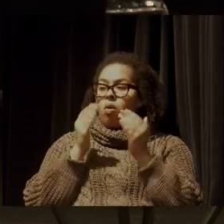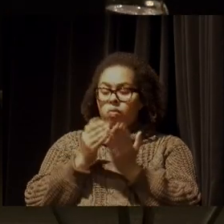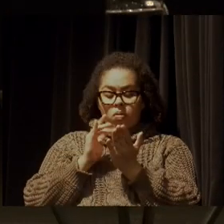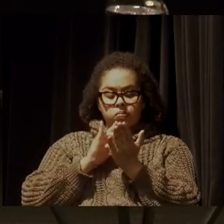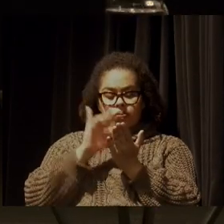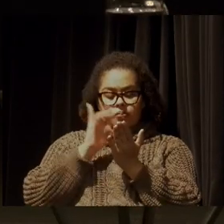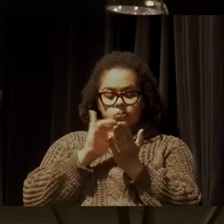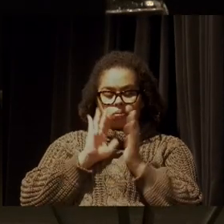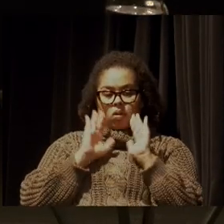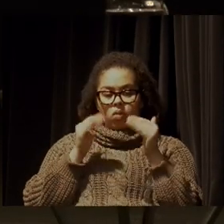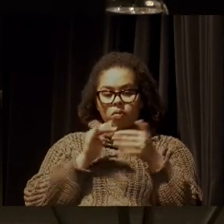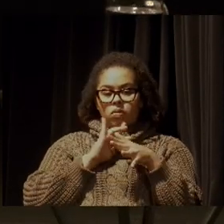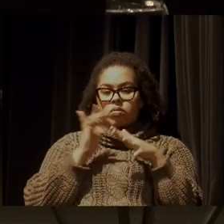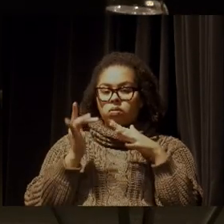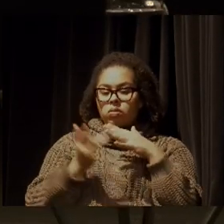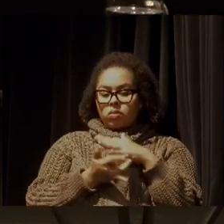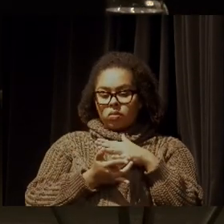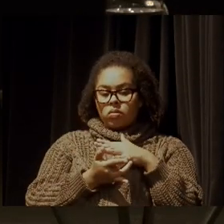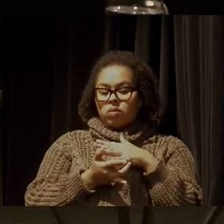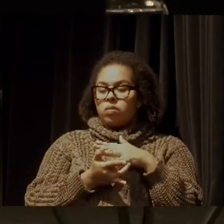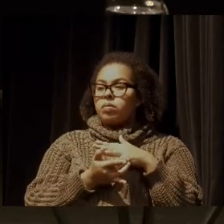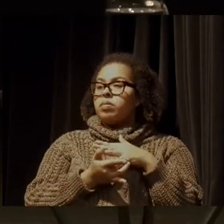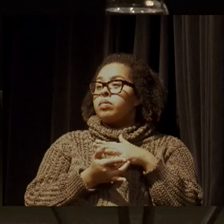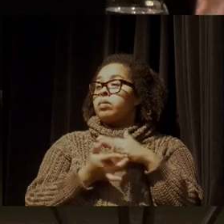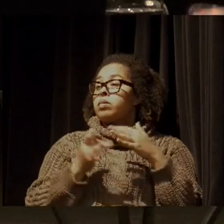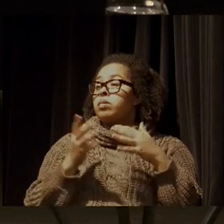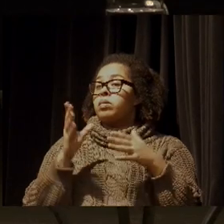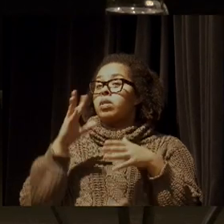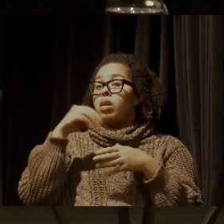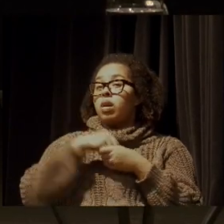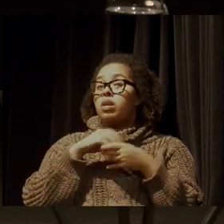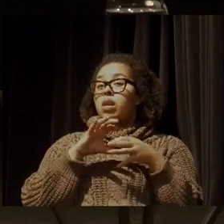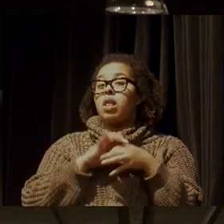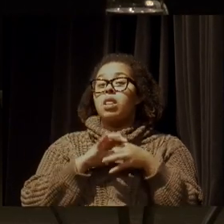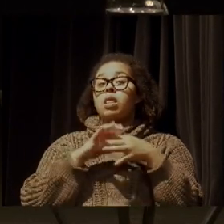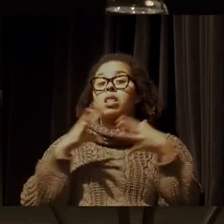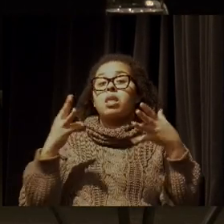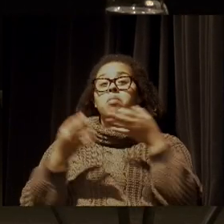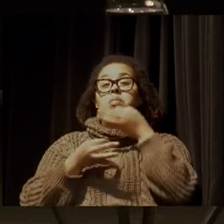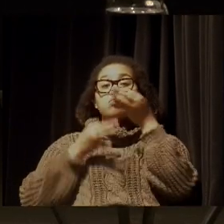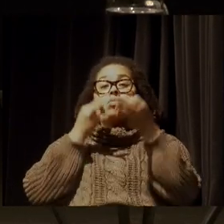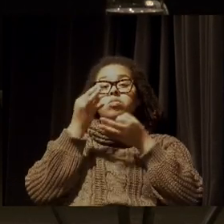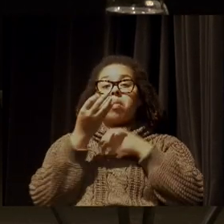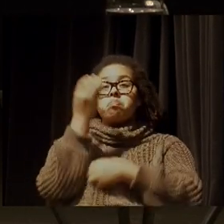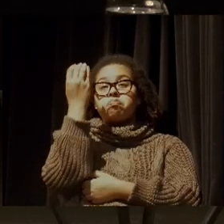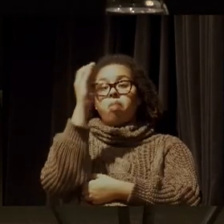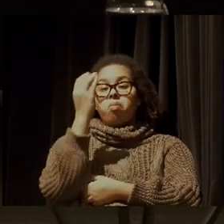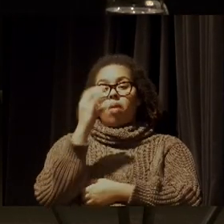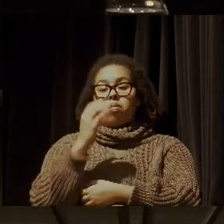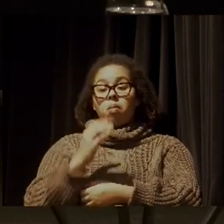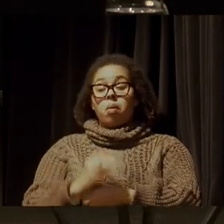digitais onde você tem ao mesmo tempo muita liberdade para todo mundo se expressar, mas também uma